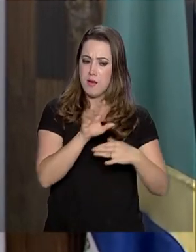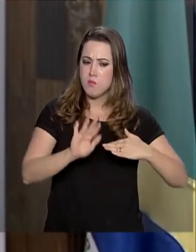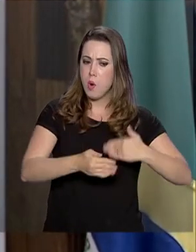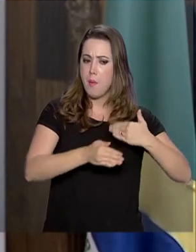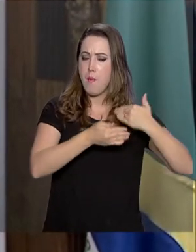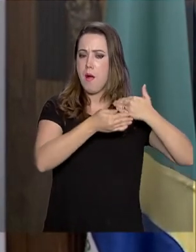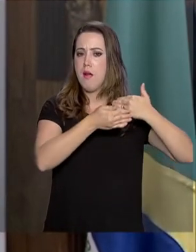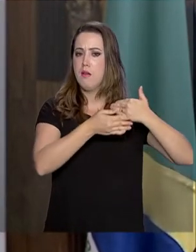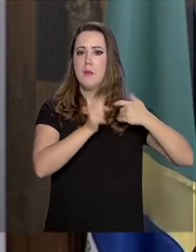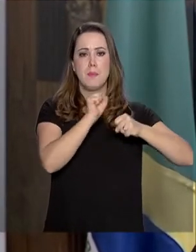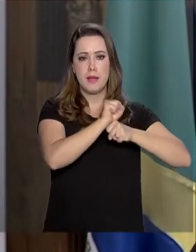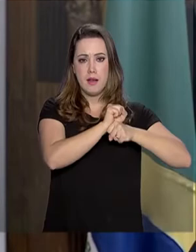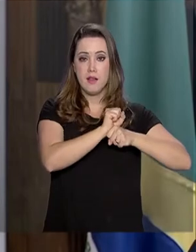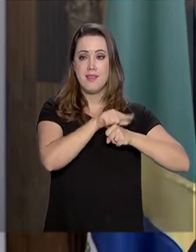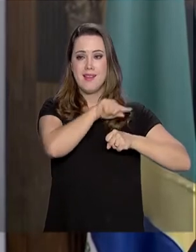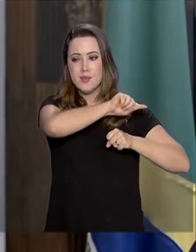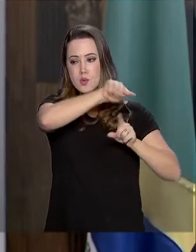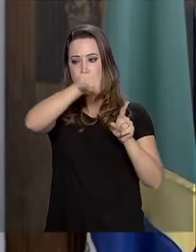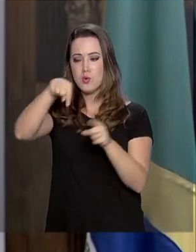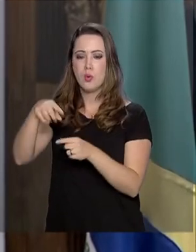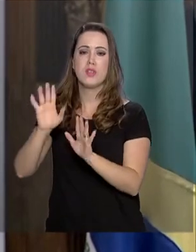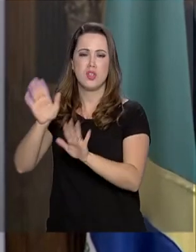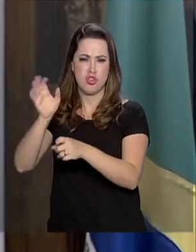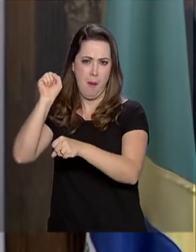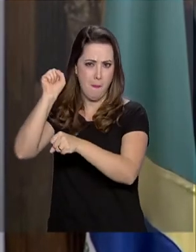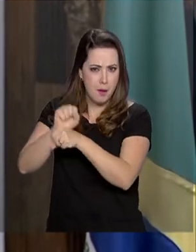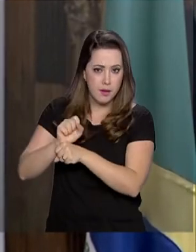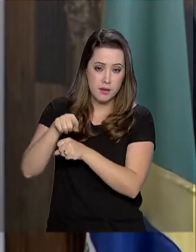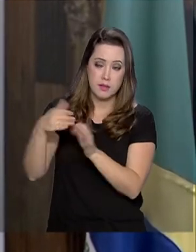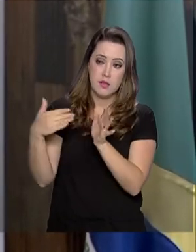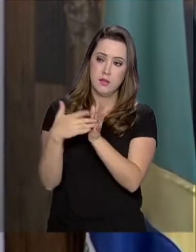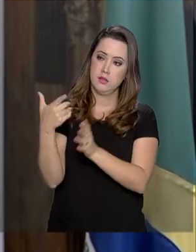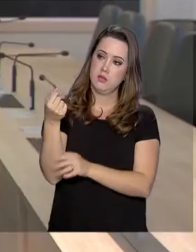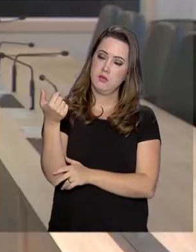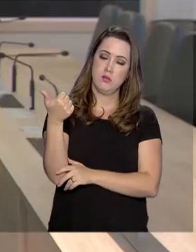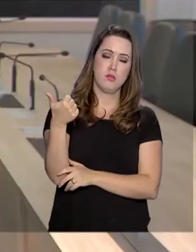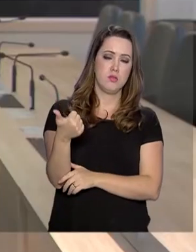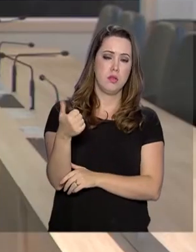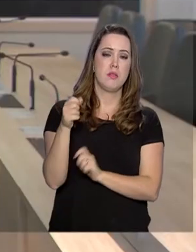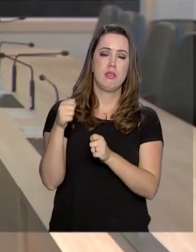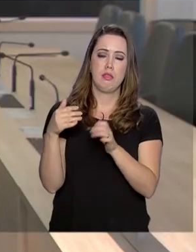estão paradas, elas têm até 2021 para concluir esse processo.